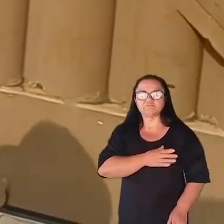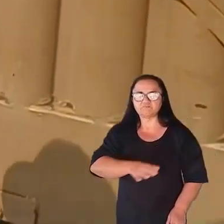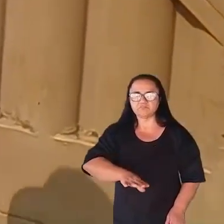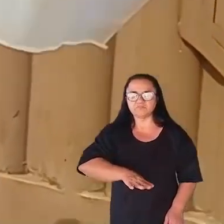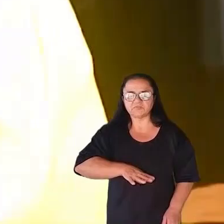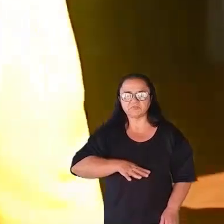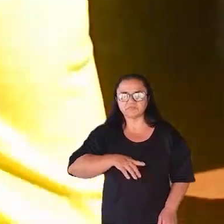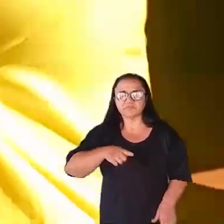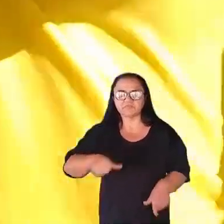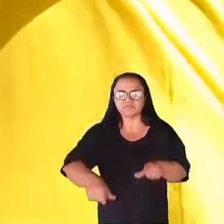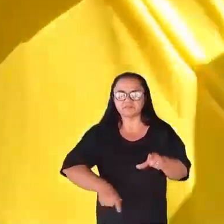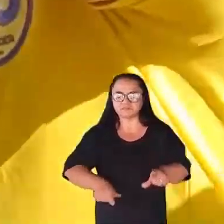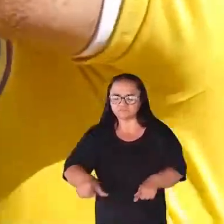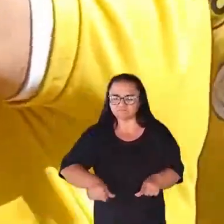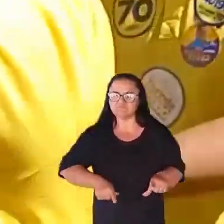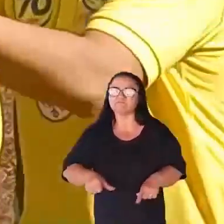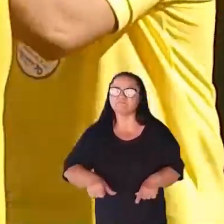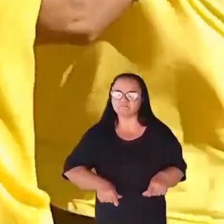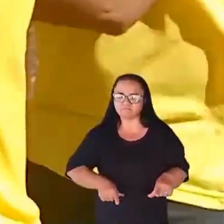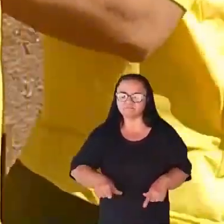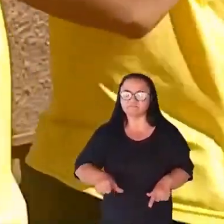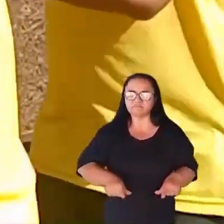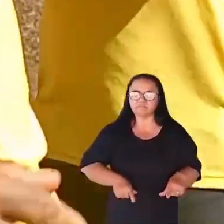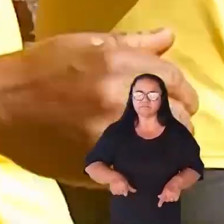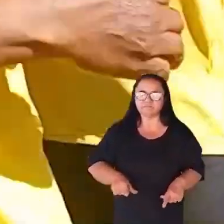com muita garra e dedicação.